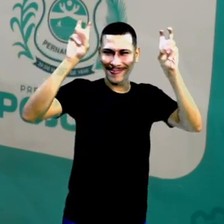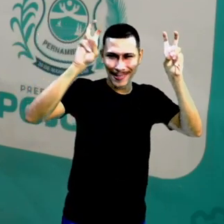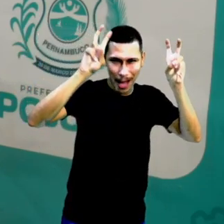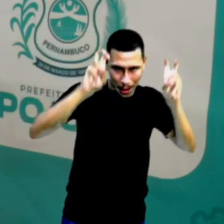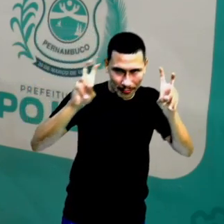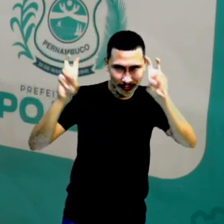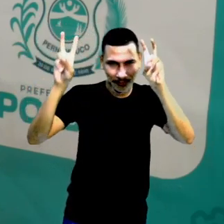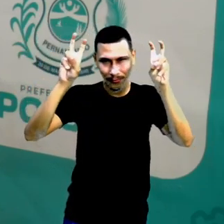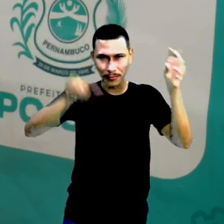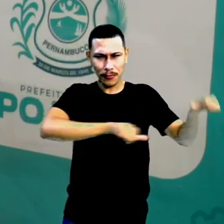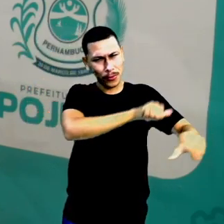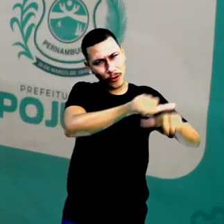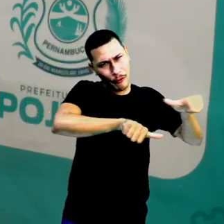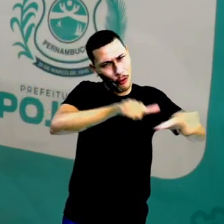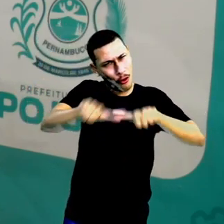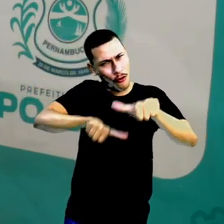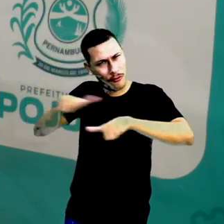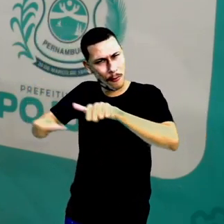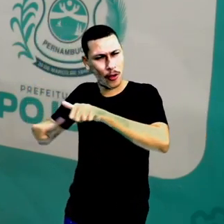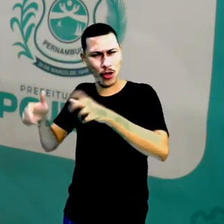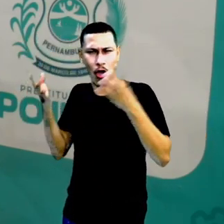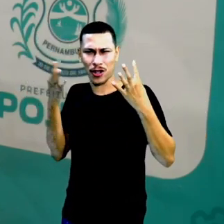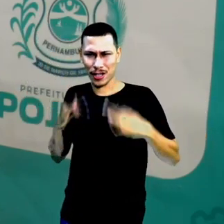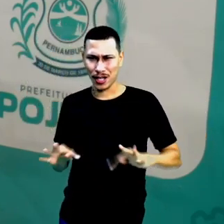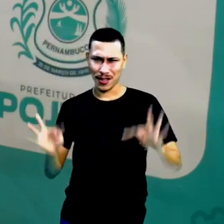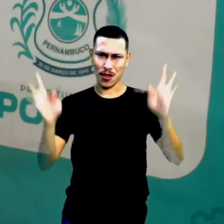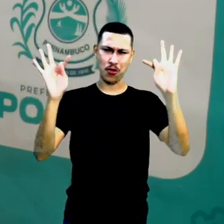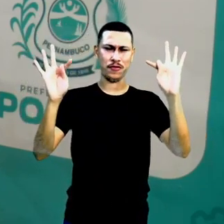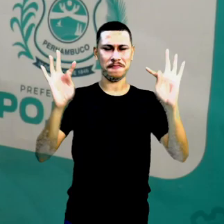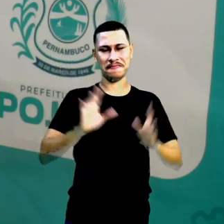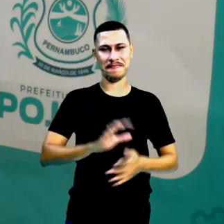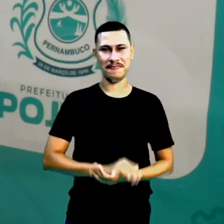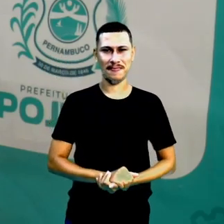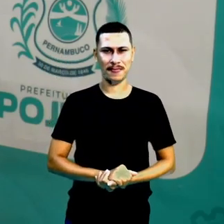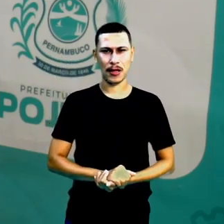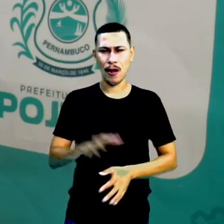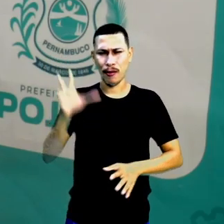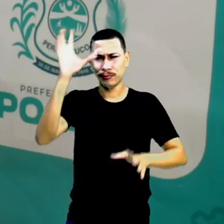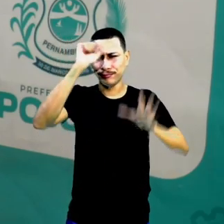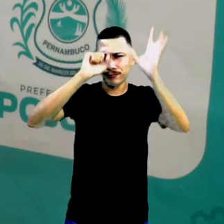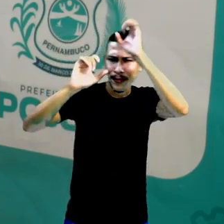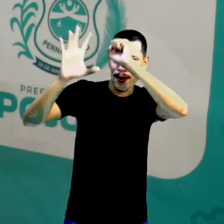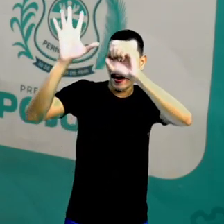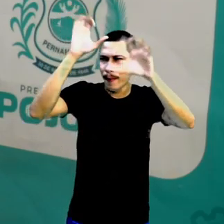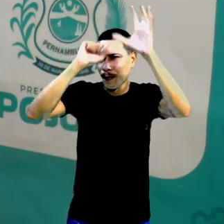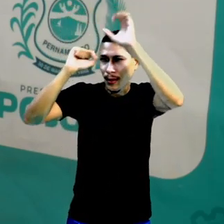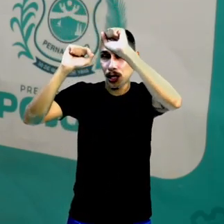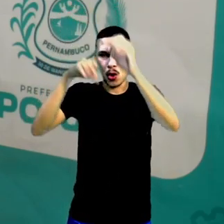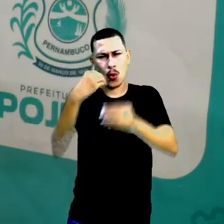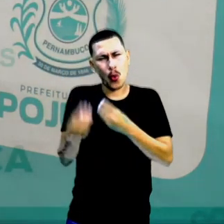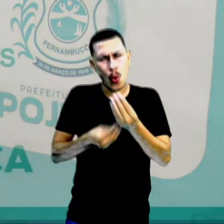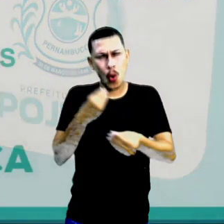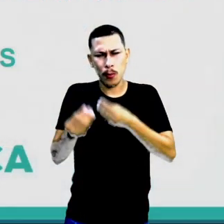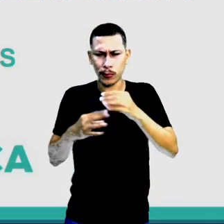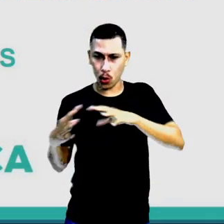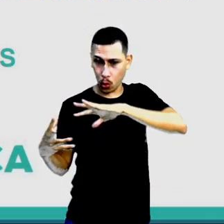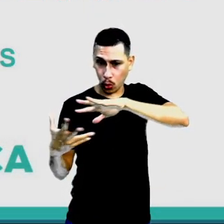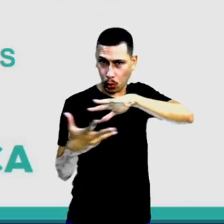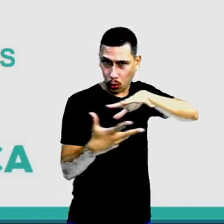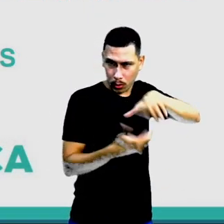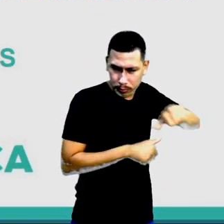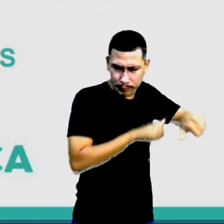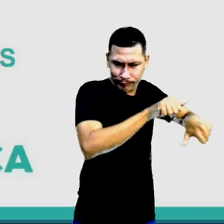transformações tecnológicas. Vamos ver como essas transformações